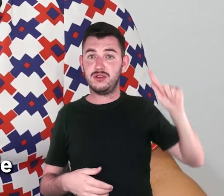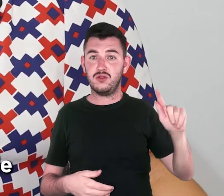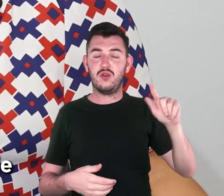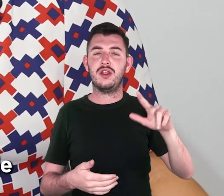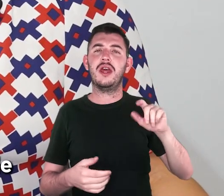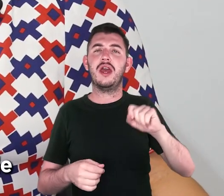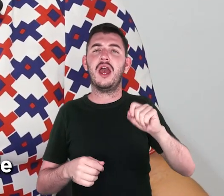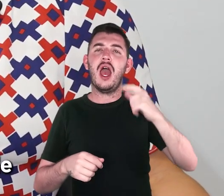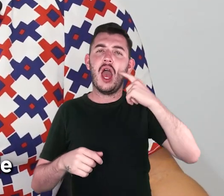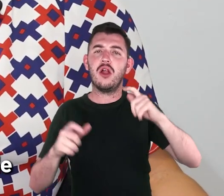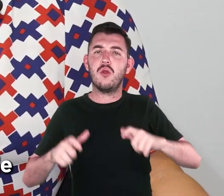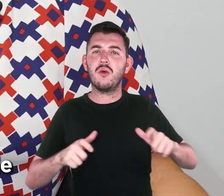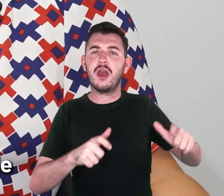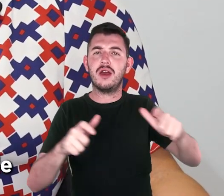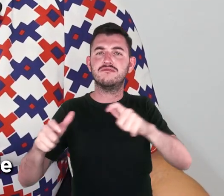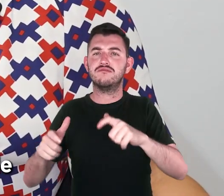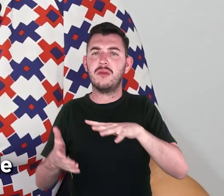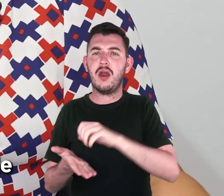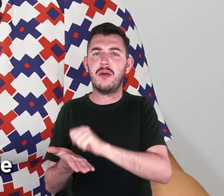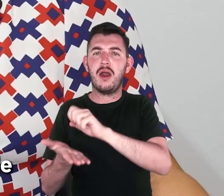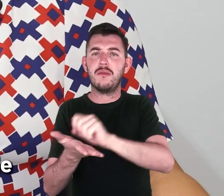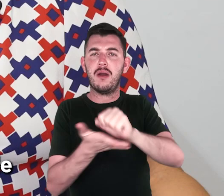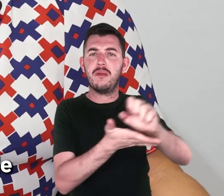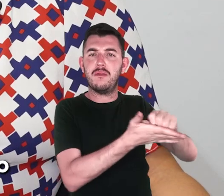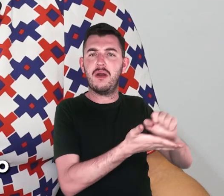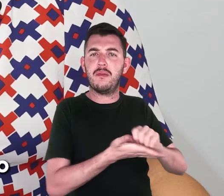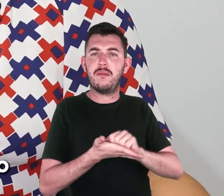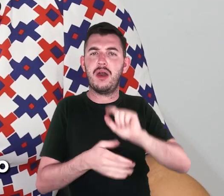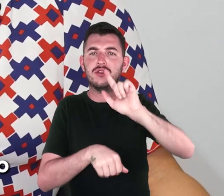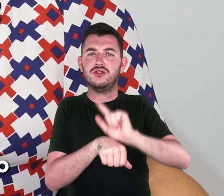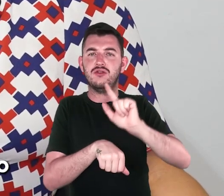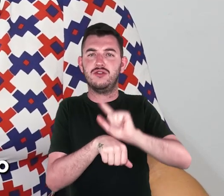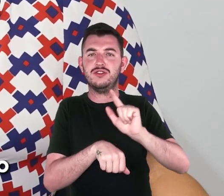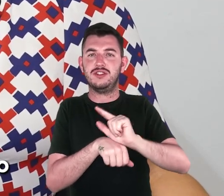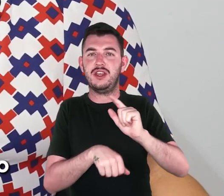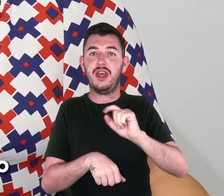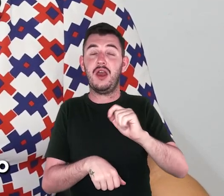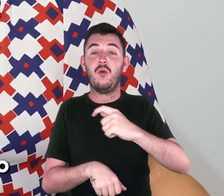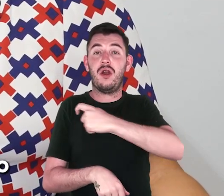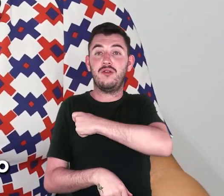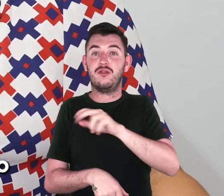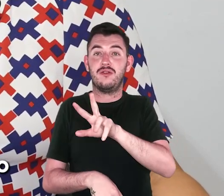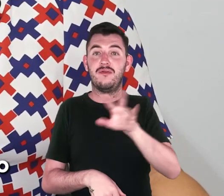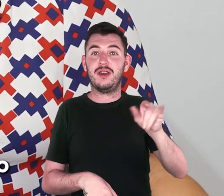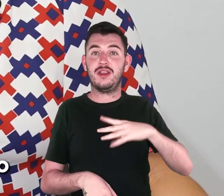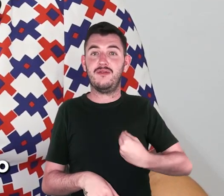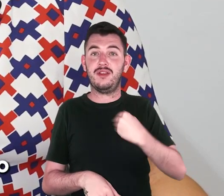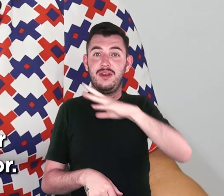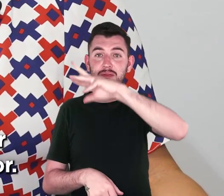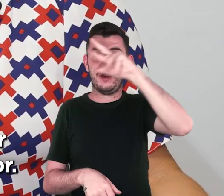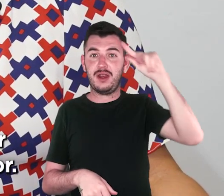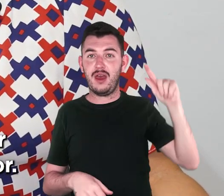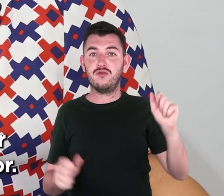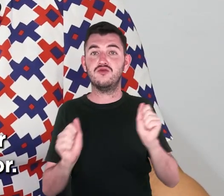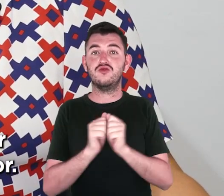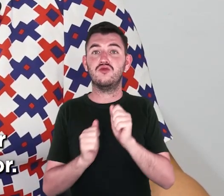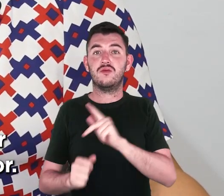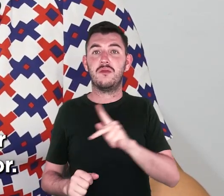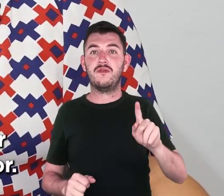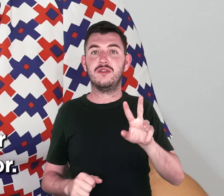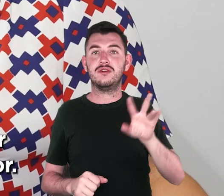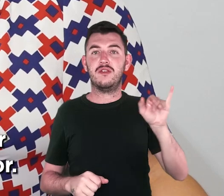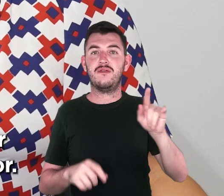residente vai ficar na unidade de Manaus, vai realizar o mapeamento geológico junto com o seu